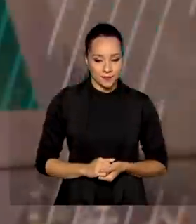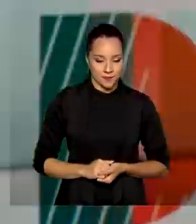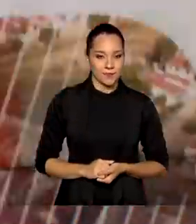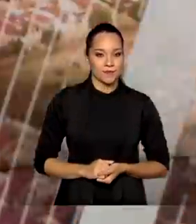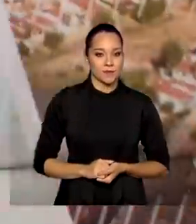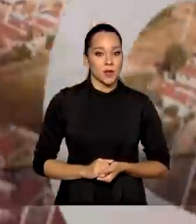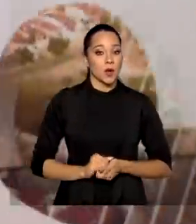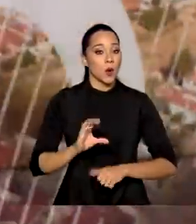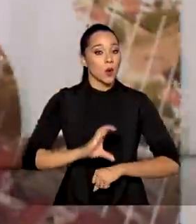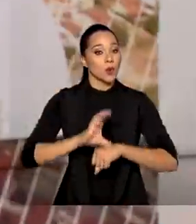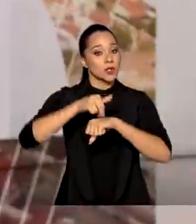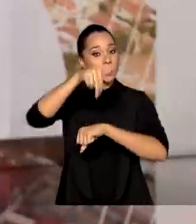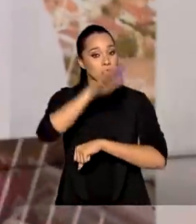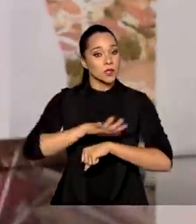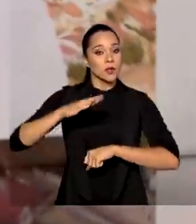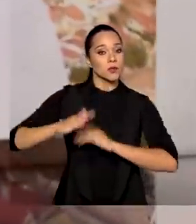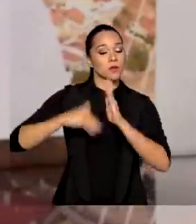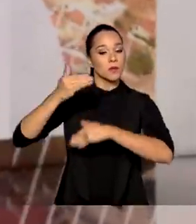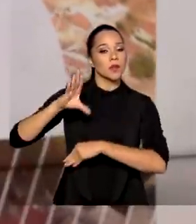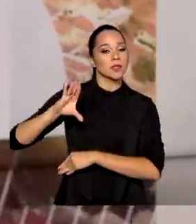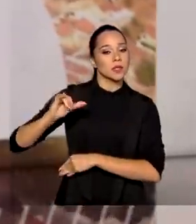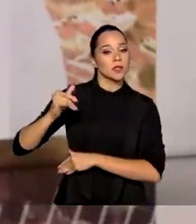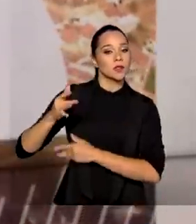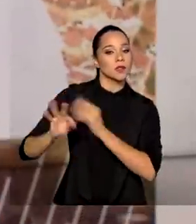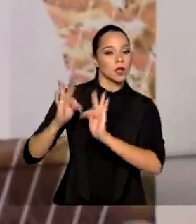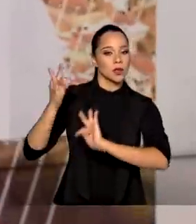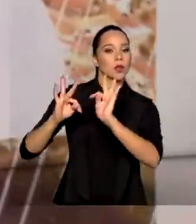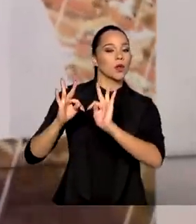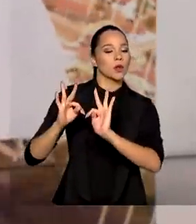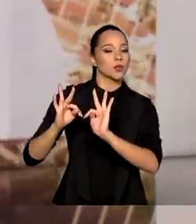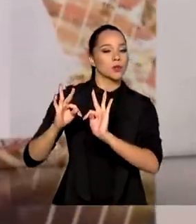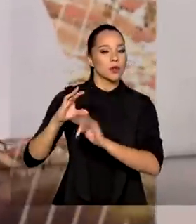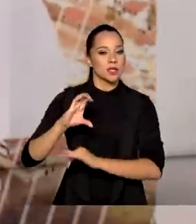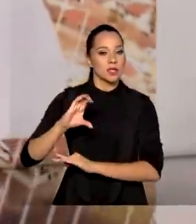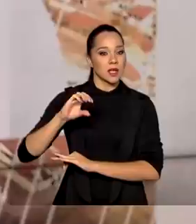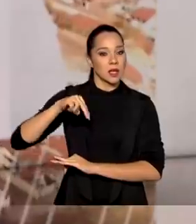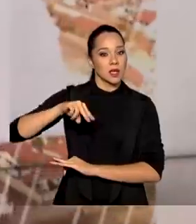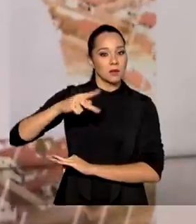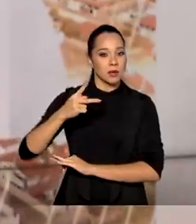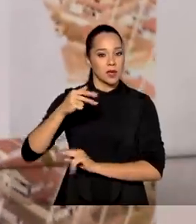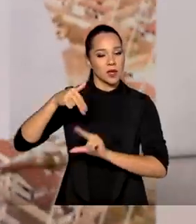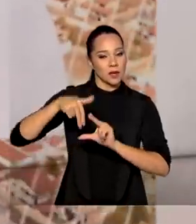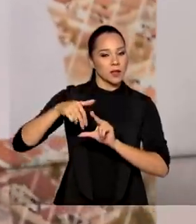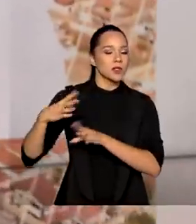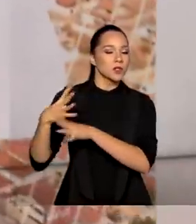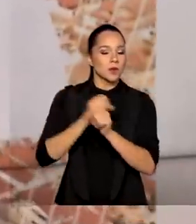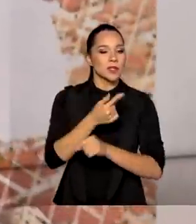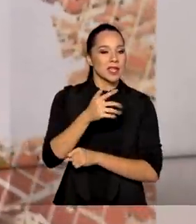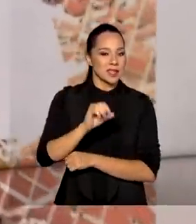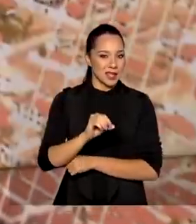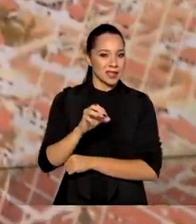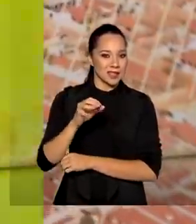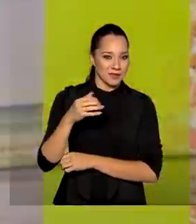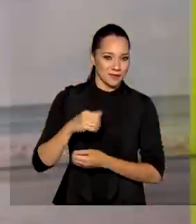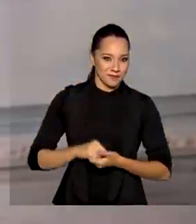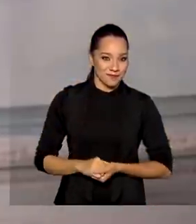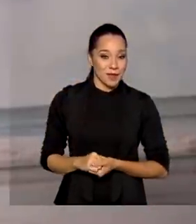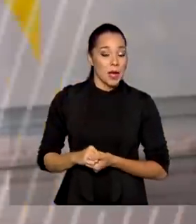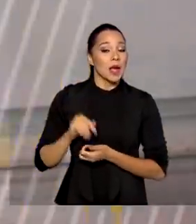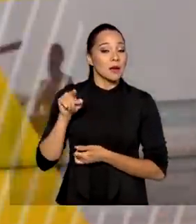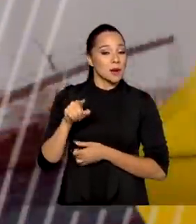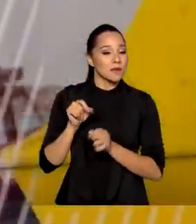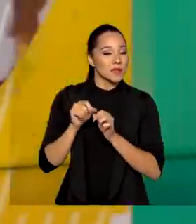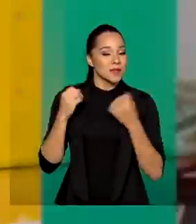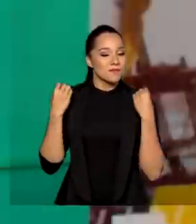O Conselho Nacional de Desenvolvimento Científico e Tecnológico, o CNPq, completou 70 anos. Para comemorar a data, foi